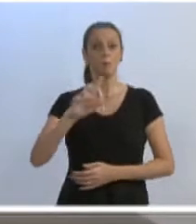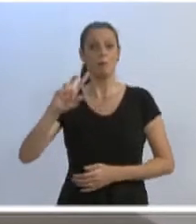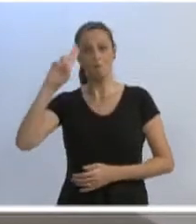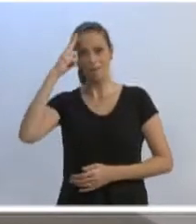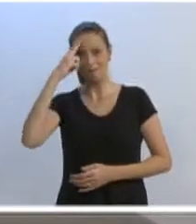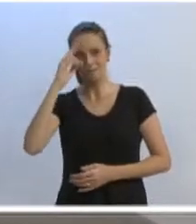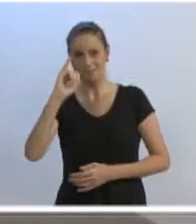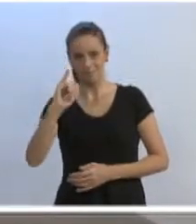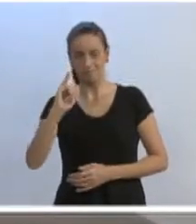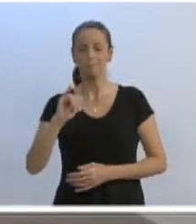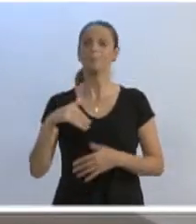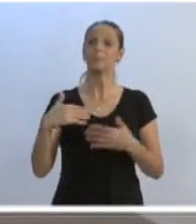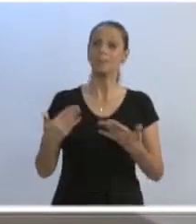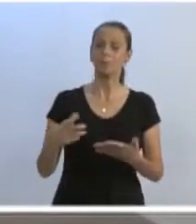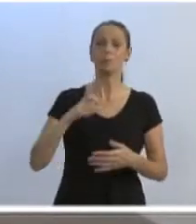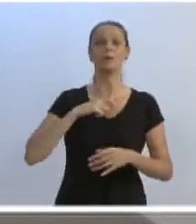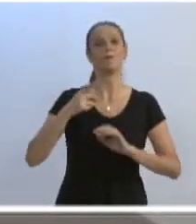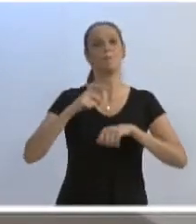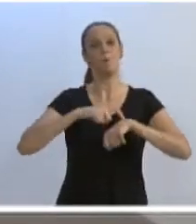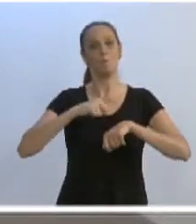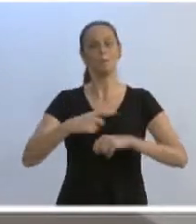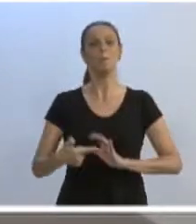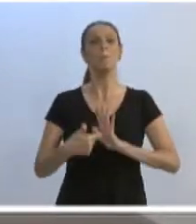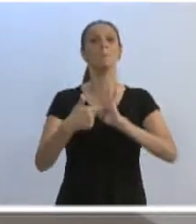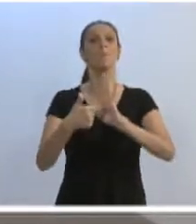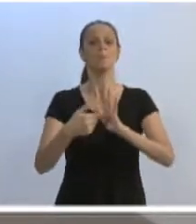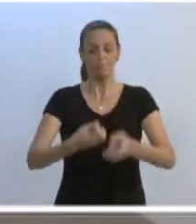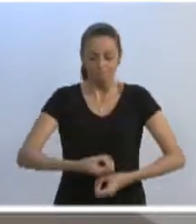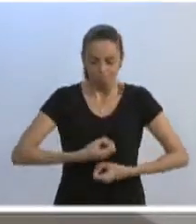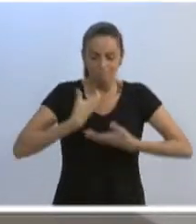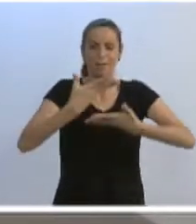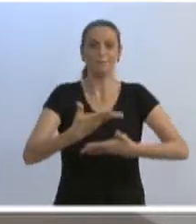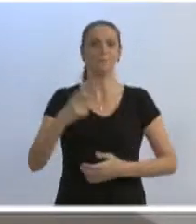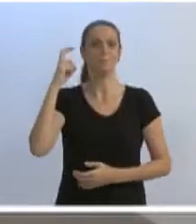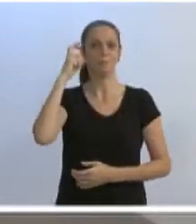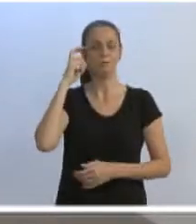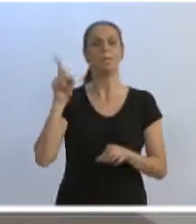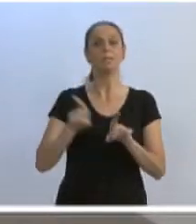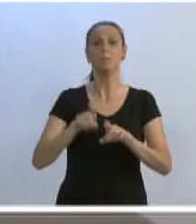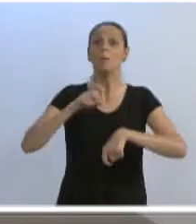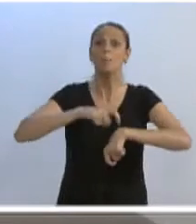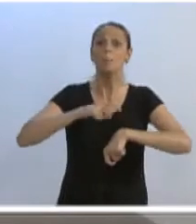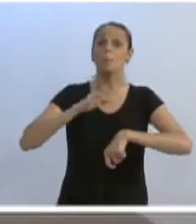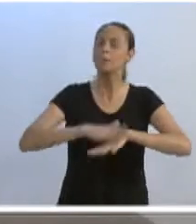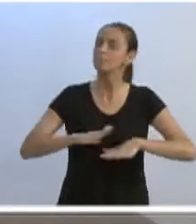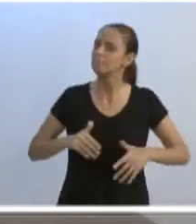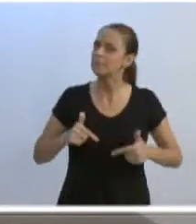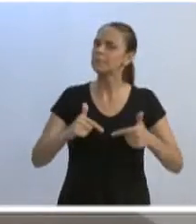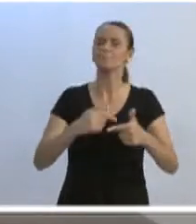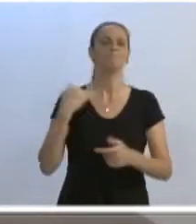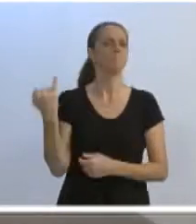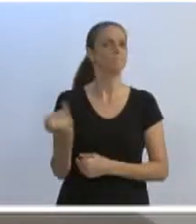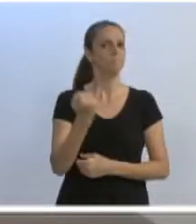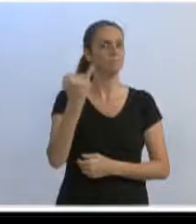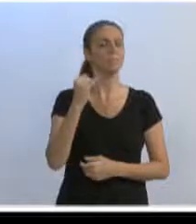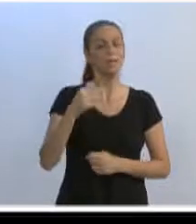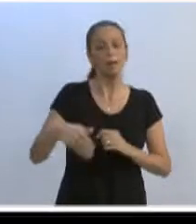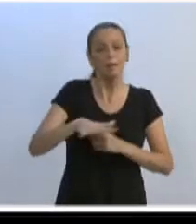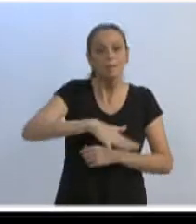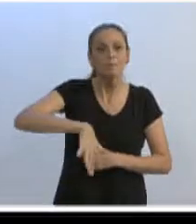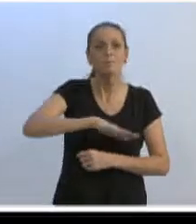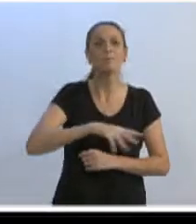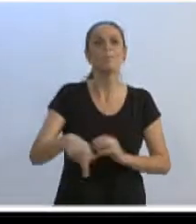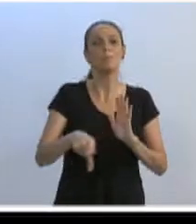manifestações culturais do povo haitiano. E fez uma ação muito importante, porque é uma ação do governo blumenauense, de